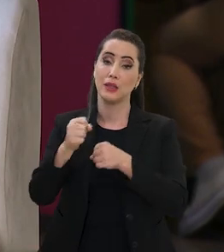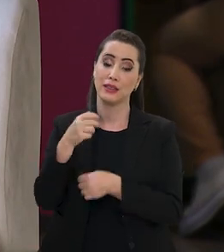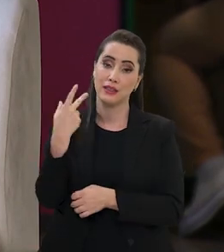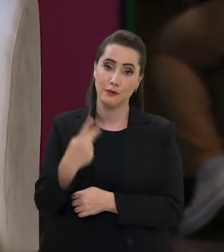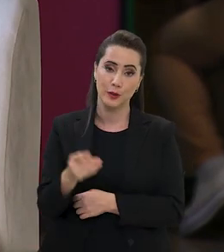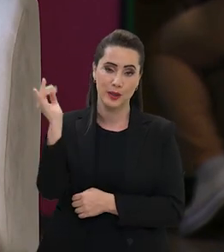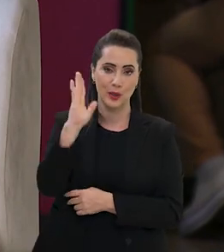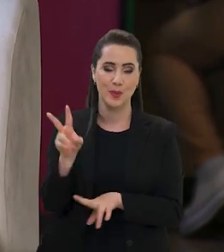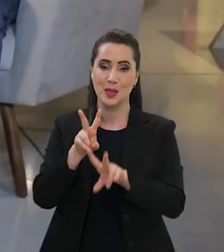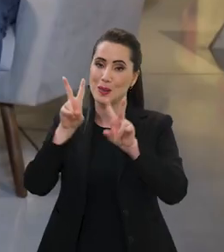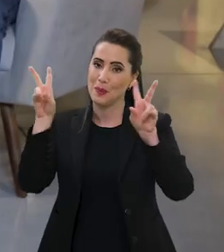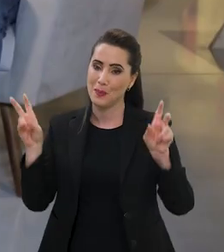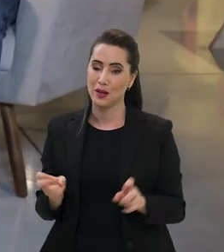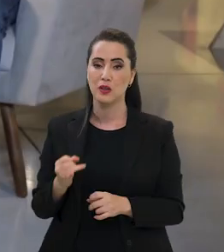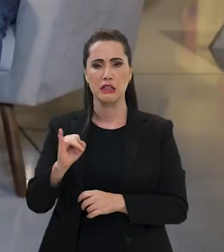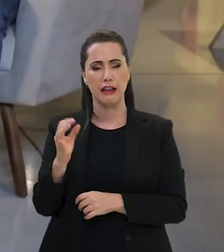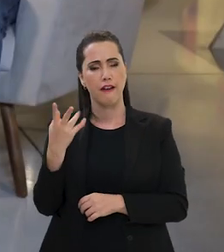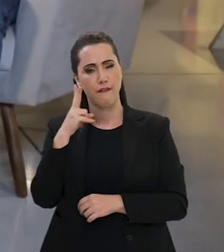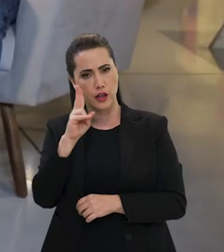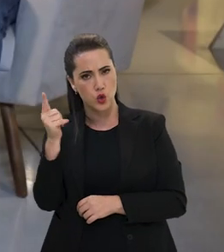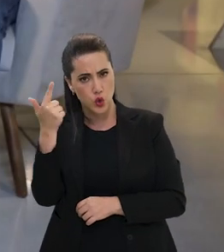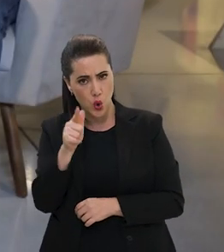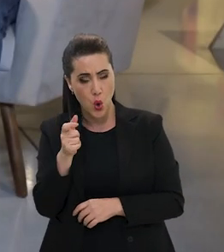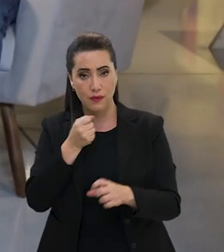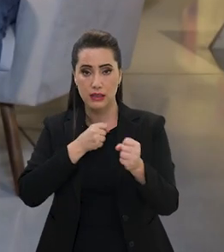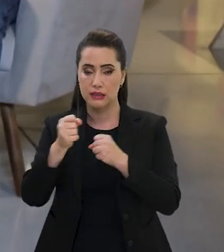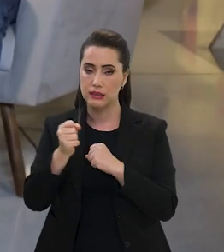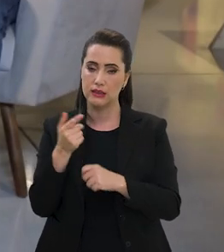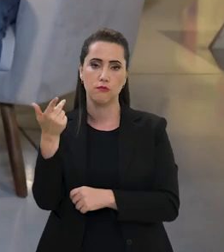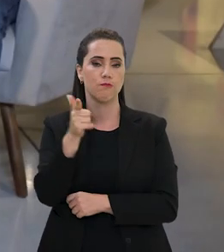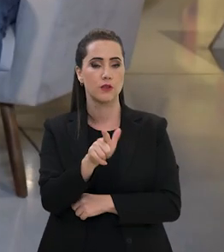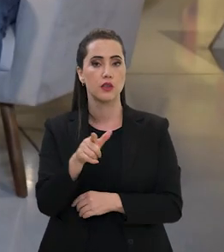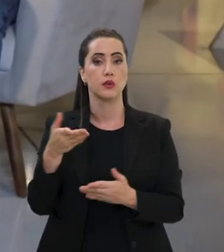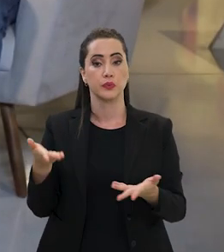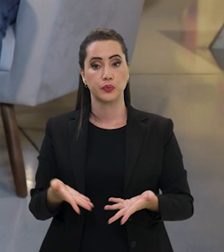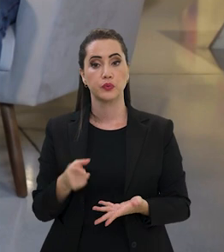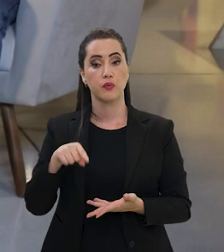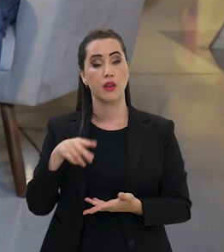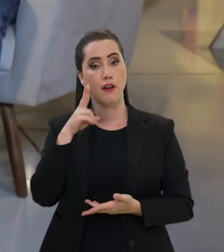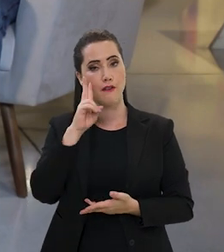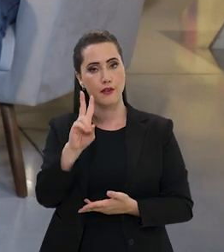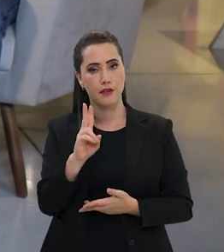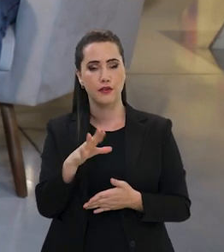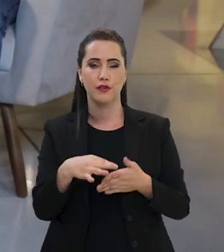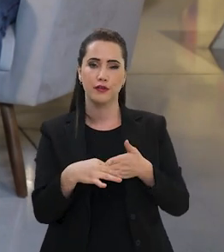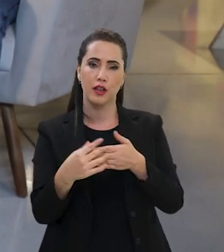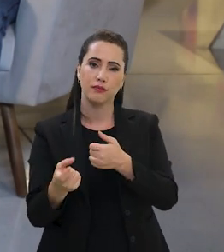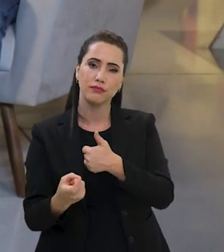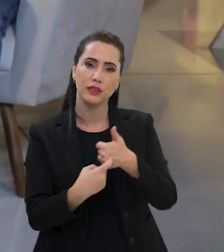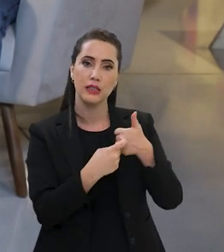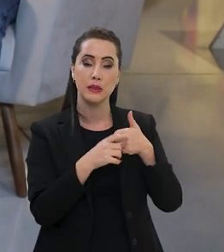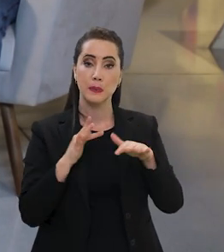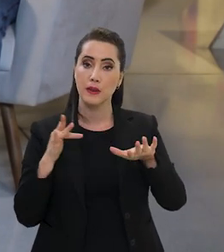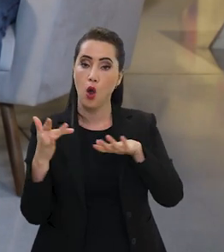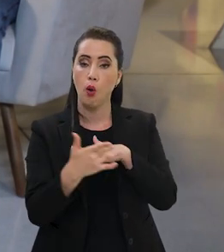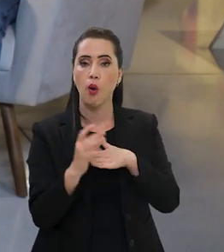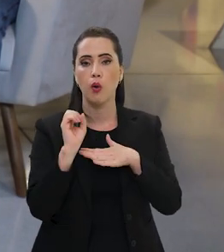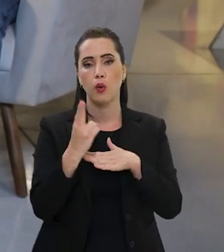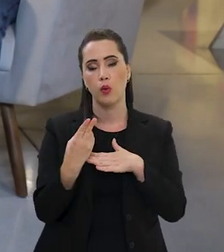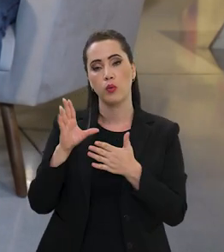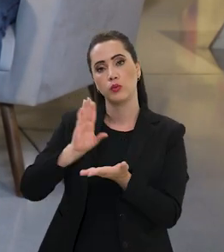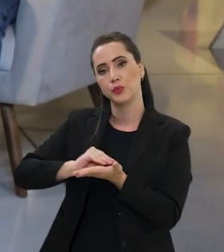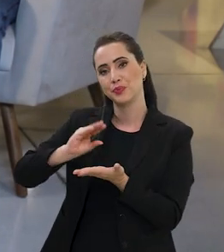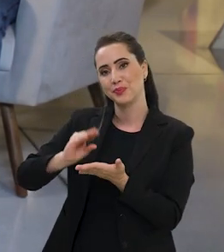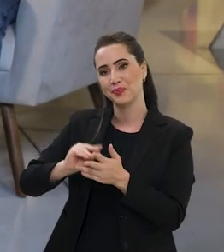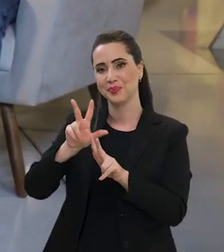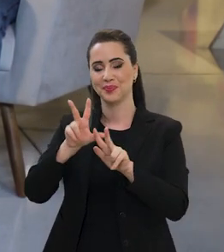aqui no Brasil em Pauta. você quiser rever esta ou outras entrevistas, é só seguir as nossas redes sociais ou baixar o